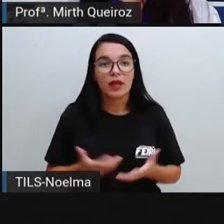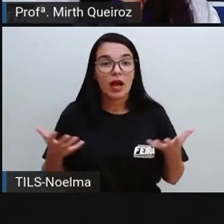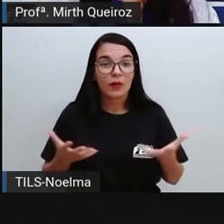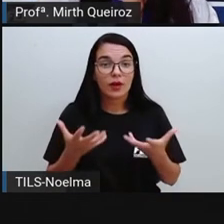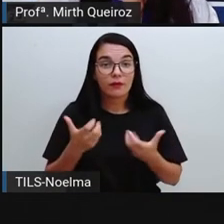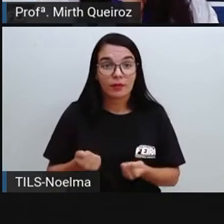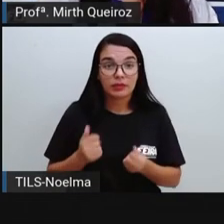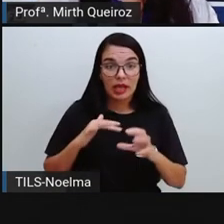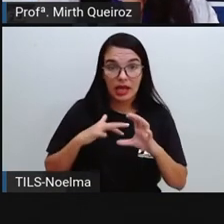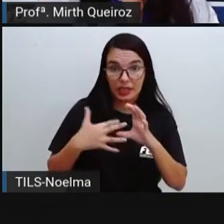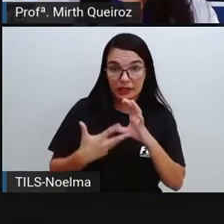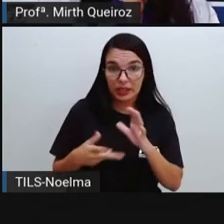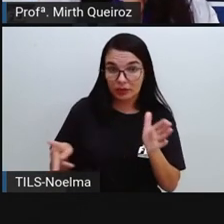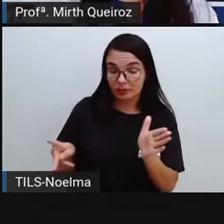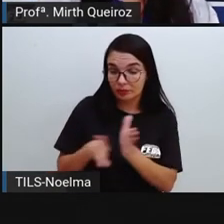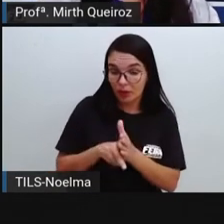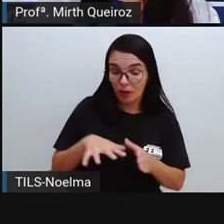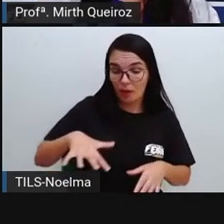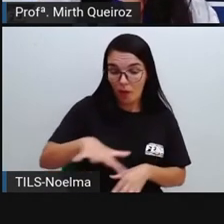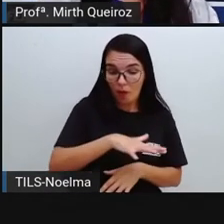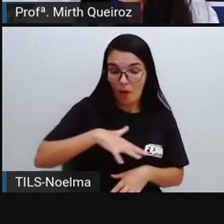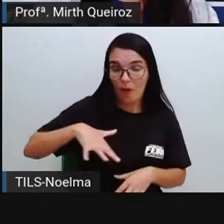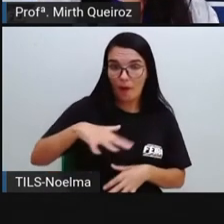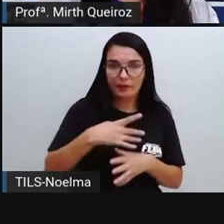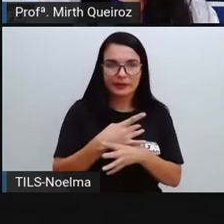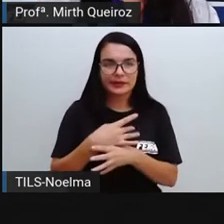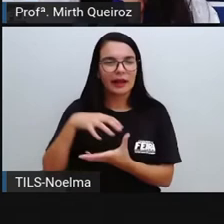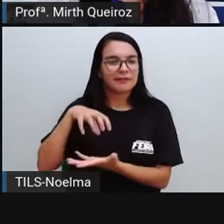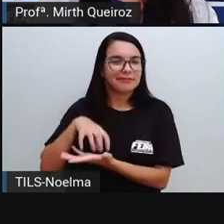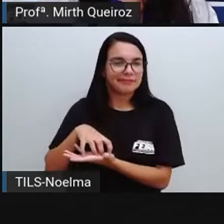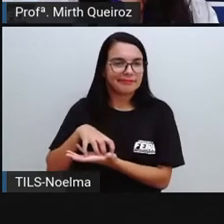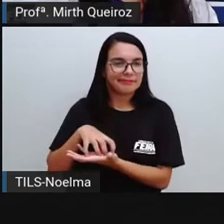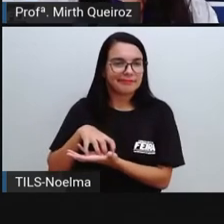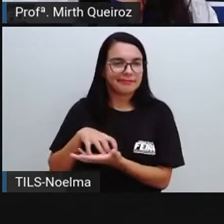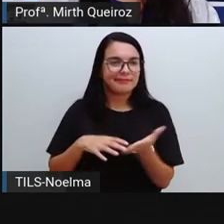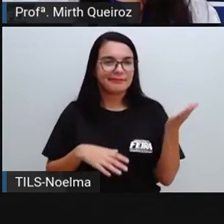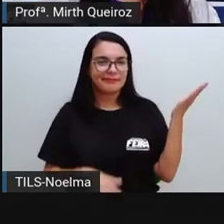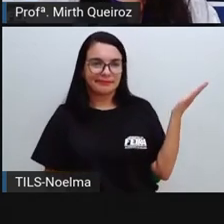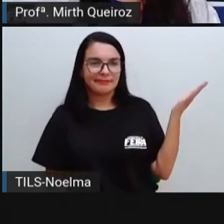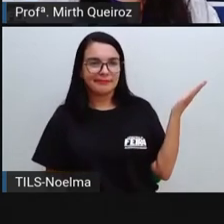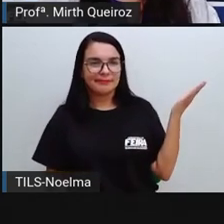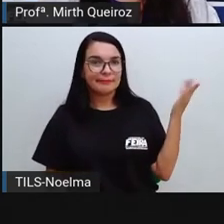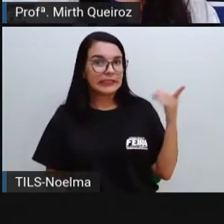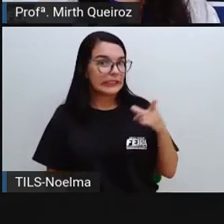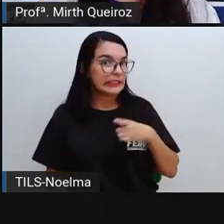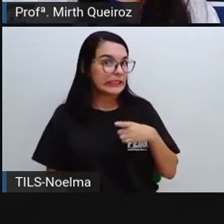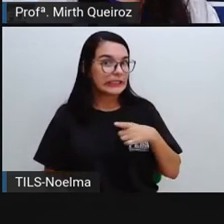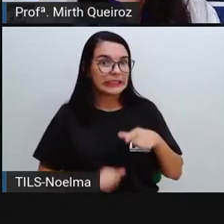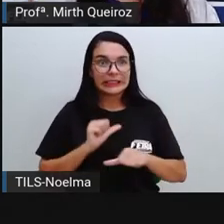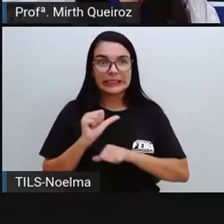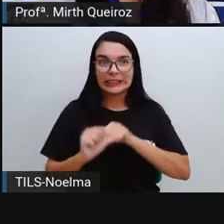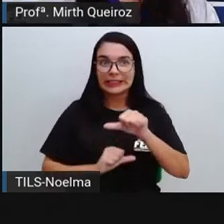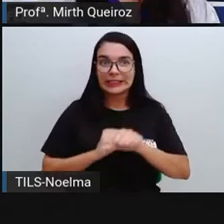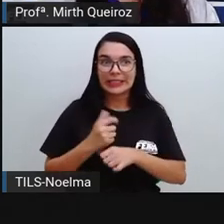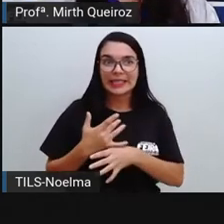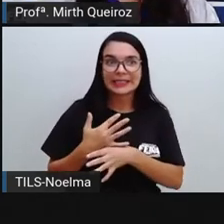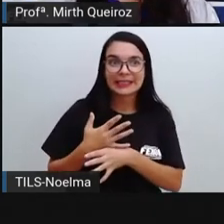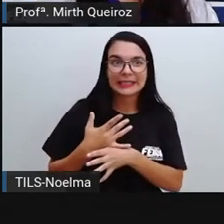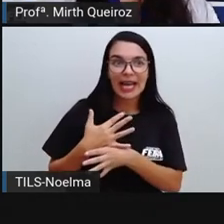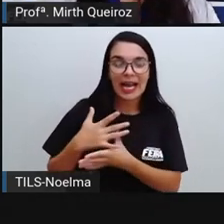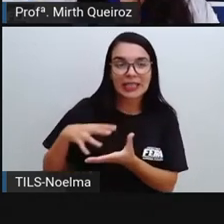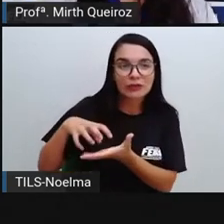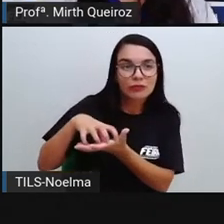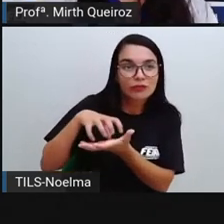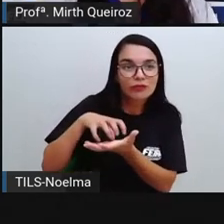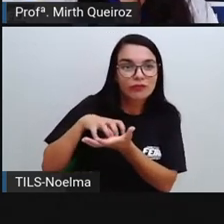Vamos caracterizar agora o espaço urbano e a sua formação. Então, as transformações das cidades, elas resultam de quê? Da urbanização.